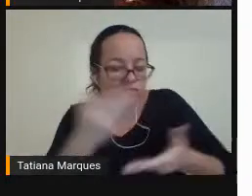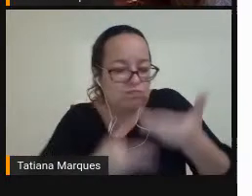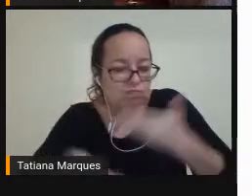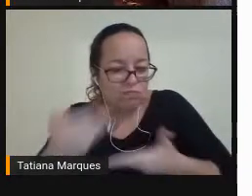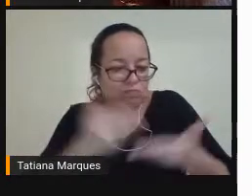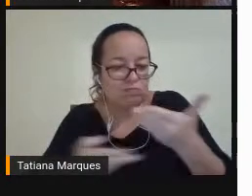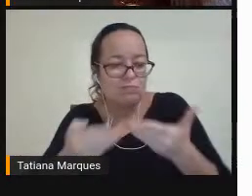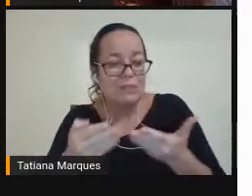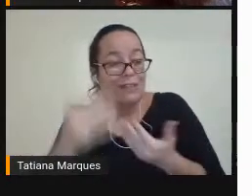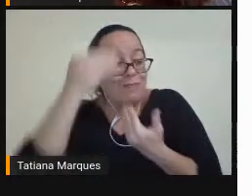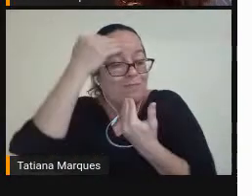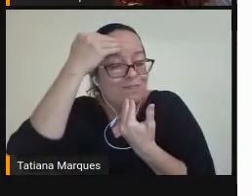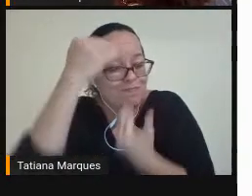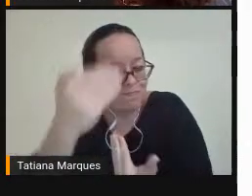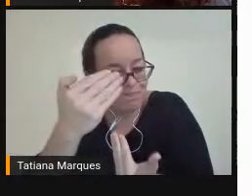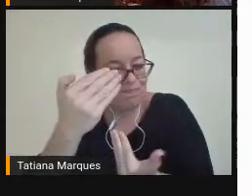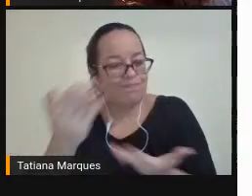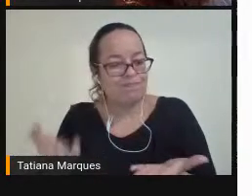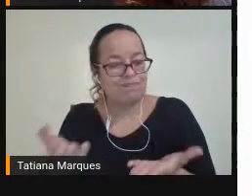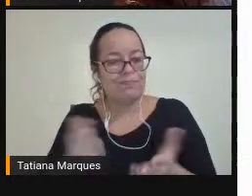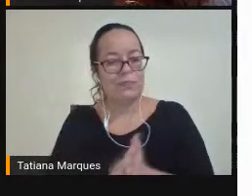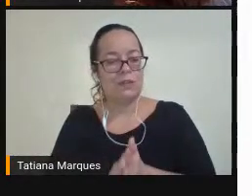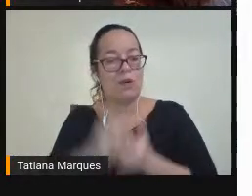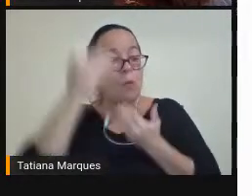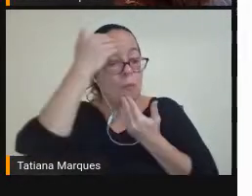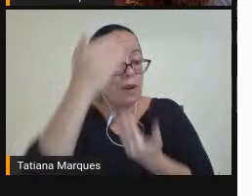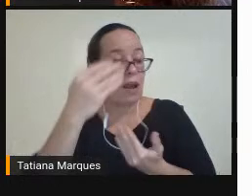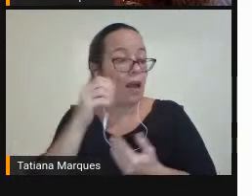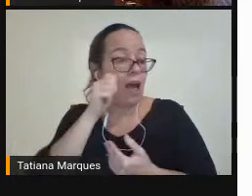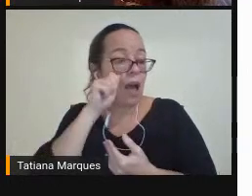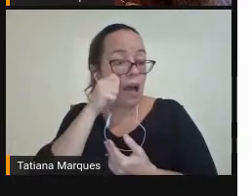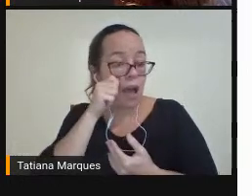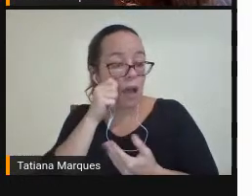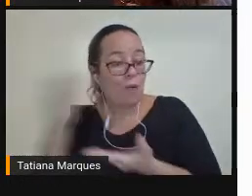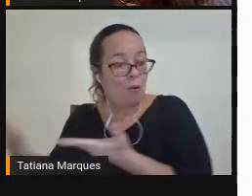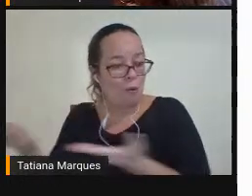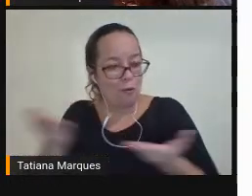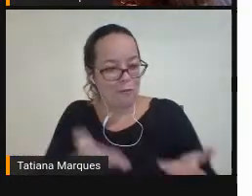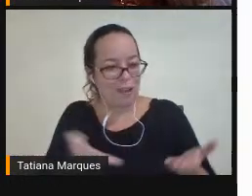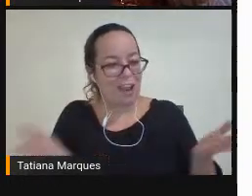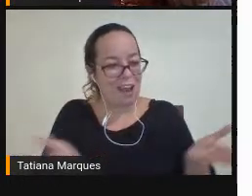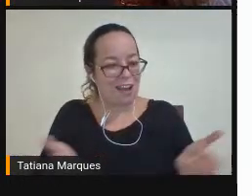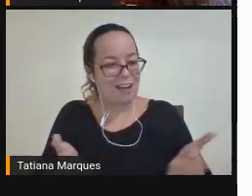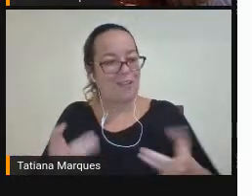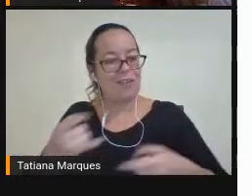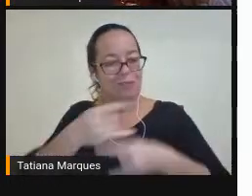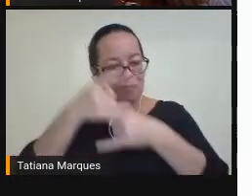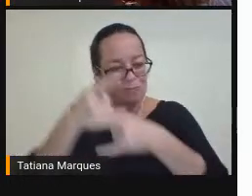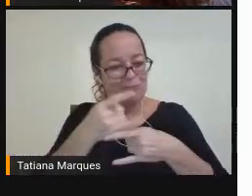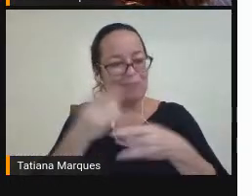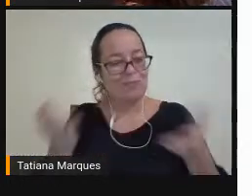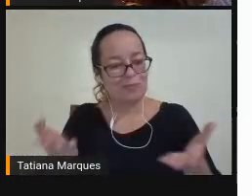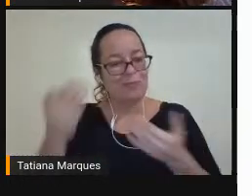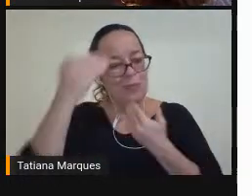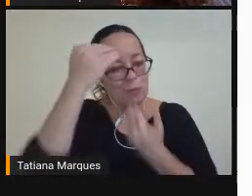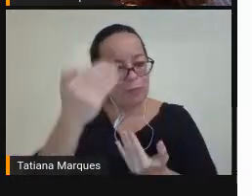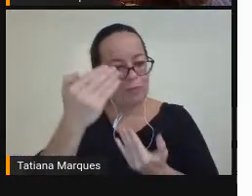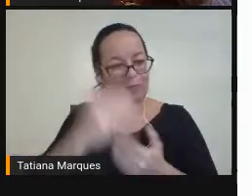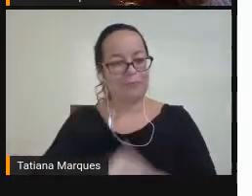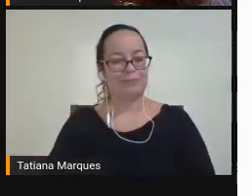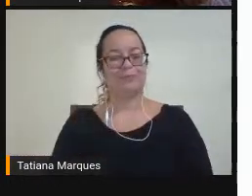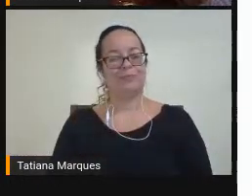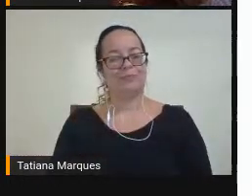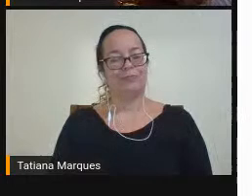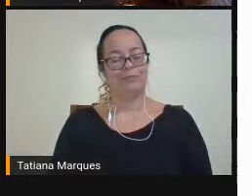Gratidão Imensa Obrigada Ana Por vocês Terem me convidado Aqui Para participar Desse momento Tá bom Agora com